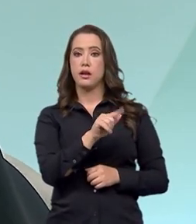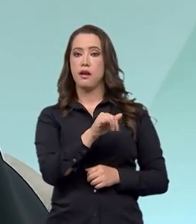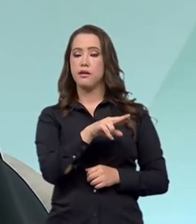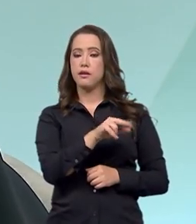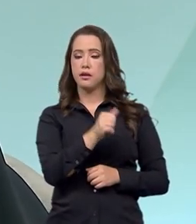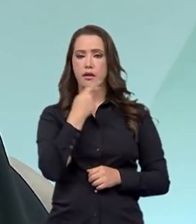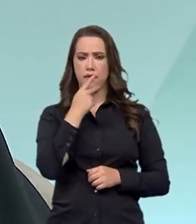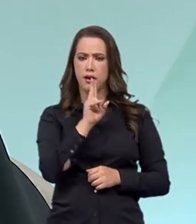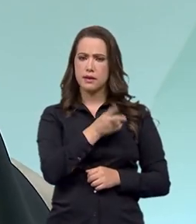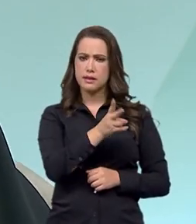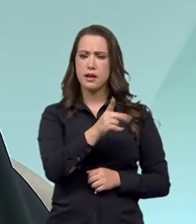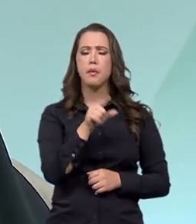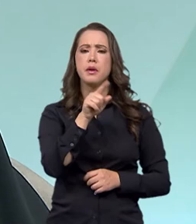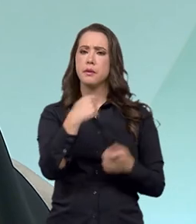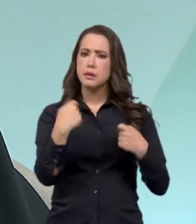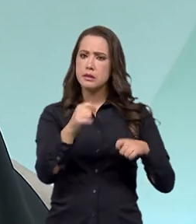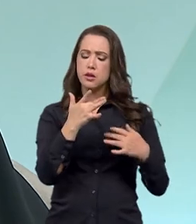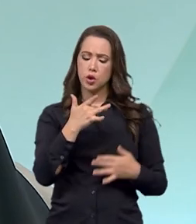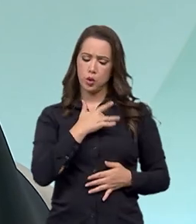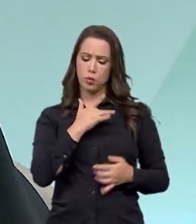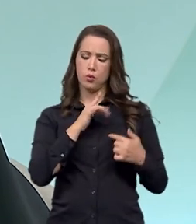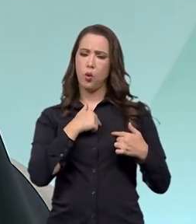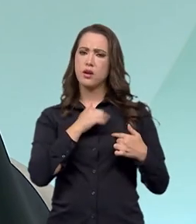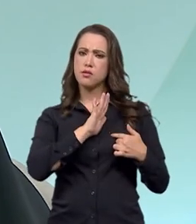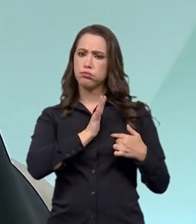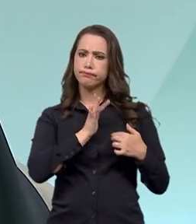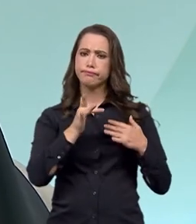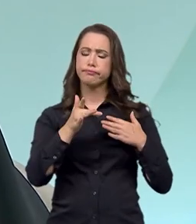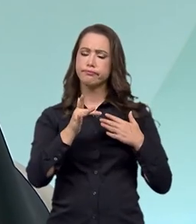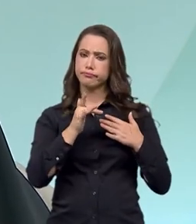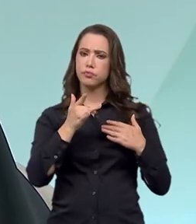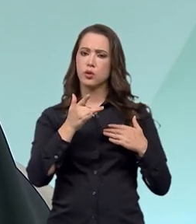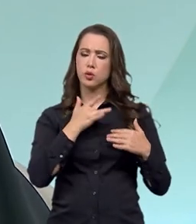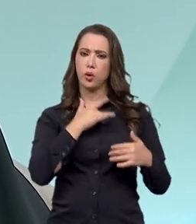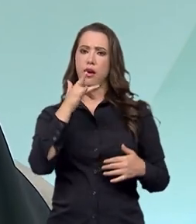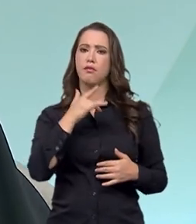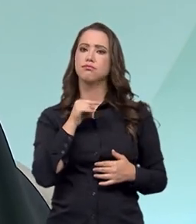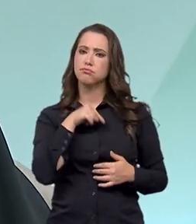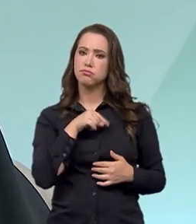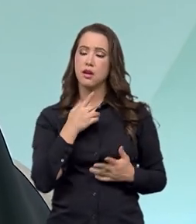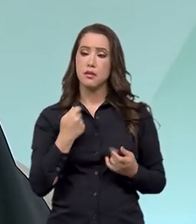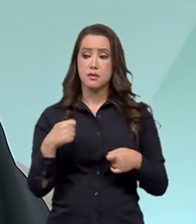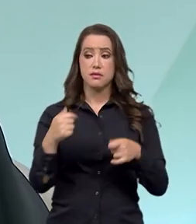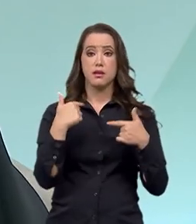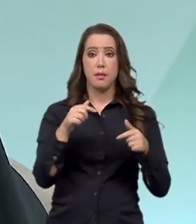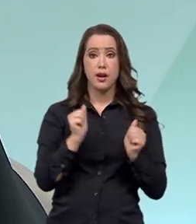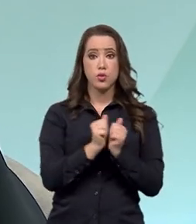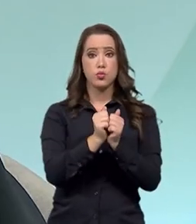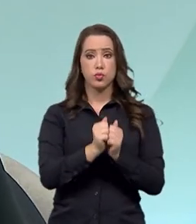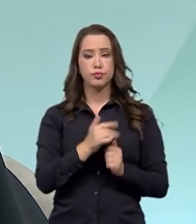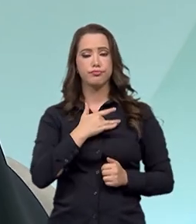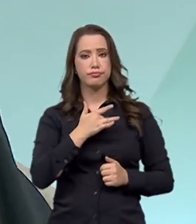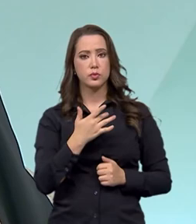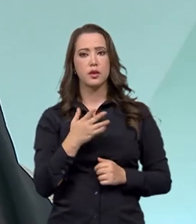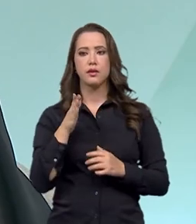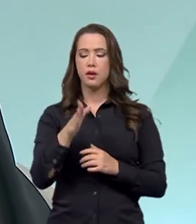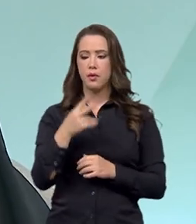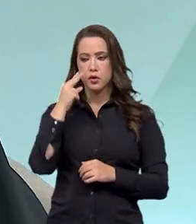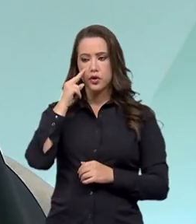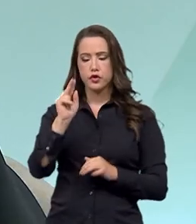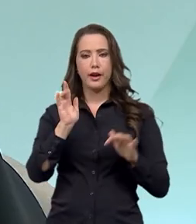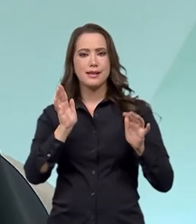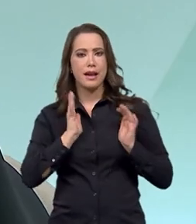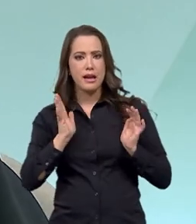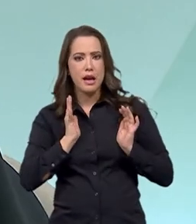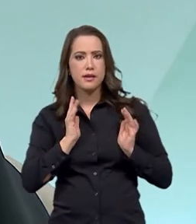coração das pessoas. E a gente entende mesmo que o trabalho com o patrimônio é muito amplo,